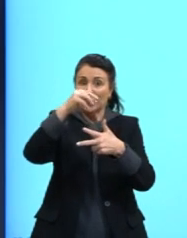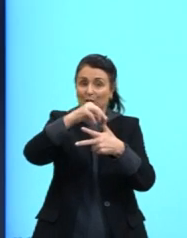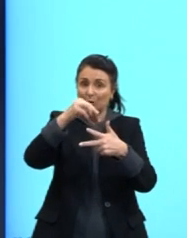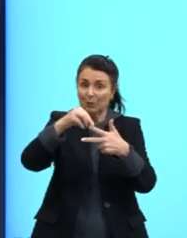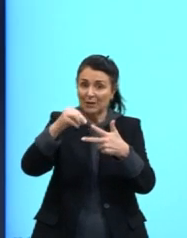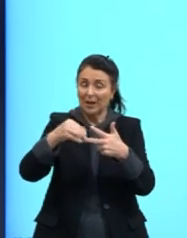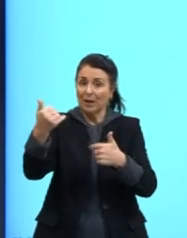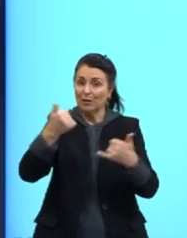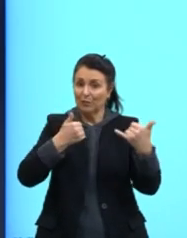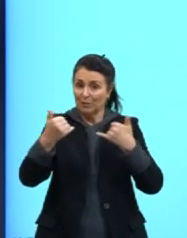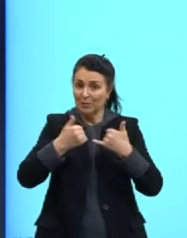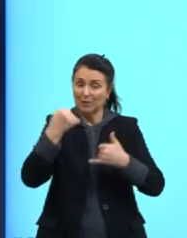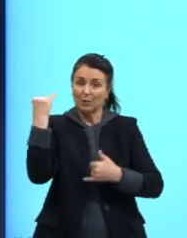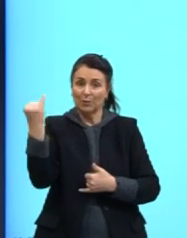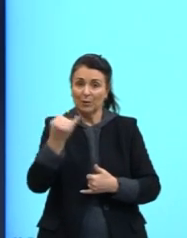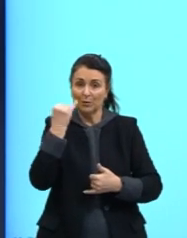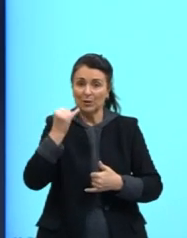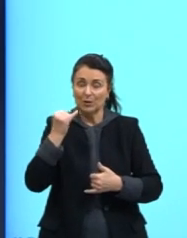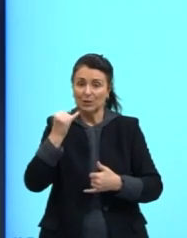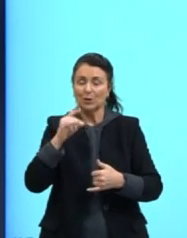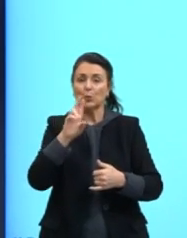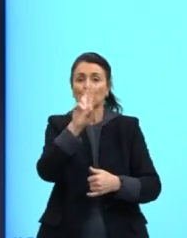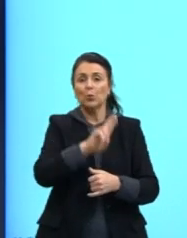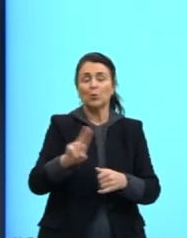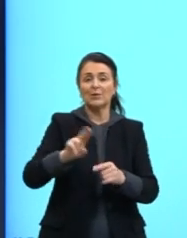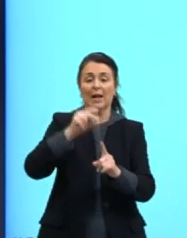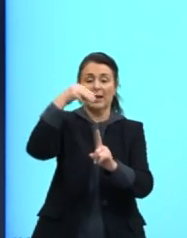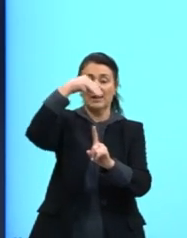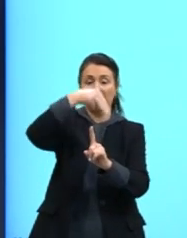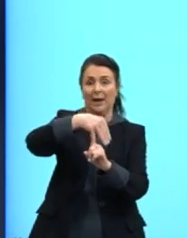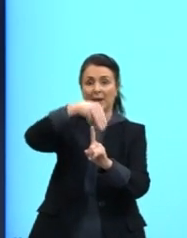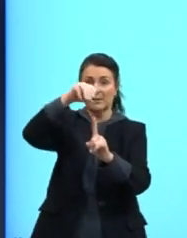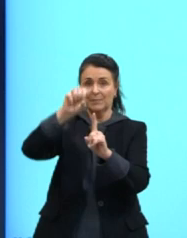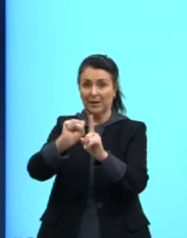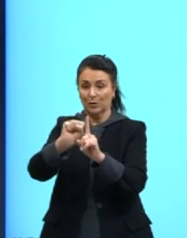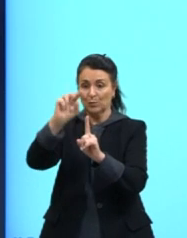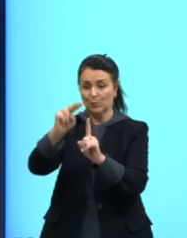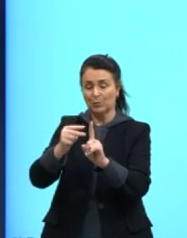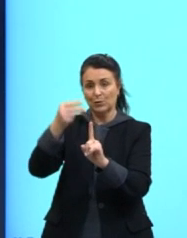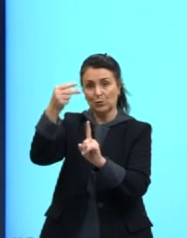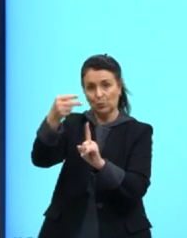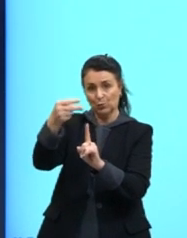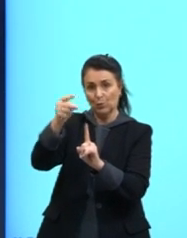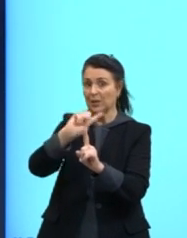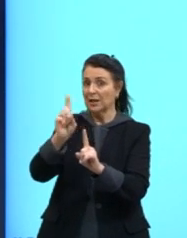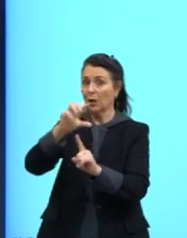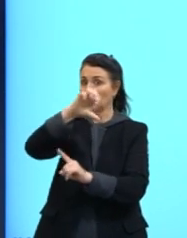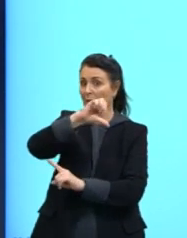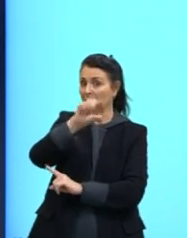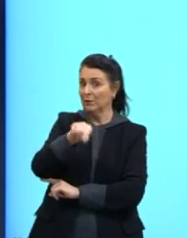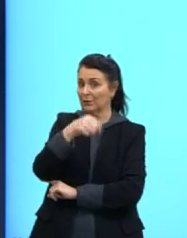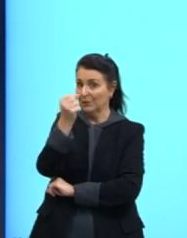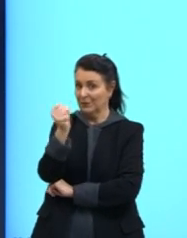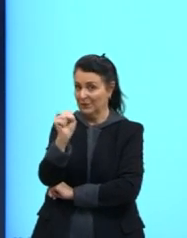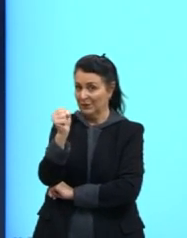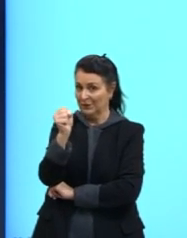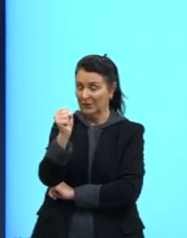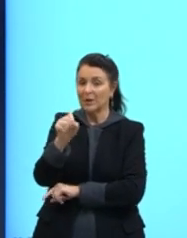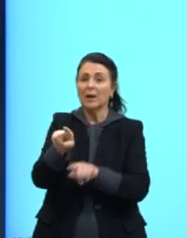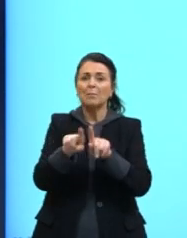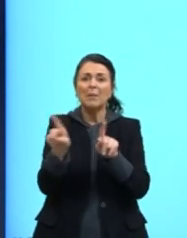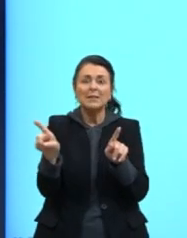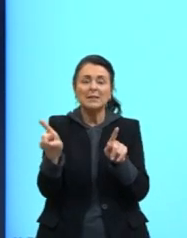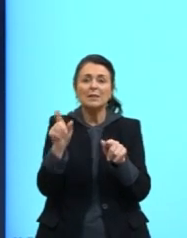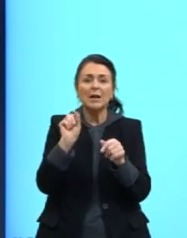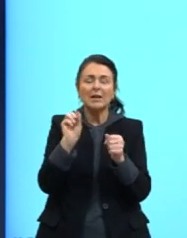informação importante, a gente utiliza o valor de 10 metros por segundo ao quadrado e não 9,8, tá? Isso aqui é um arredondamento